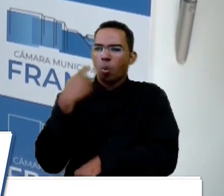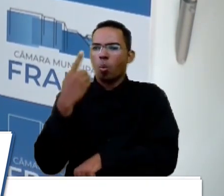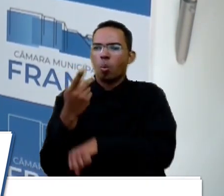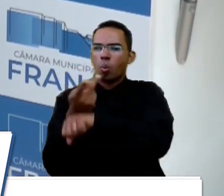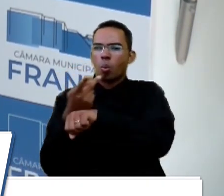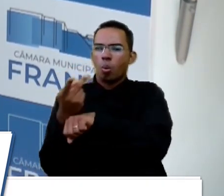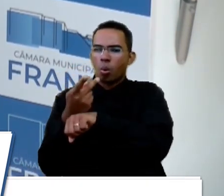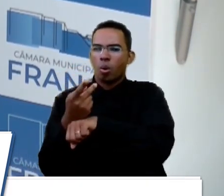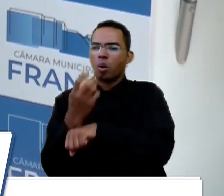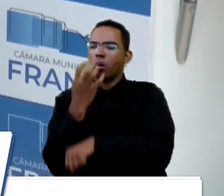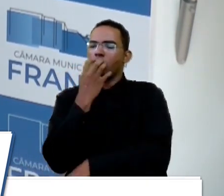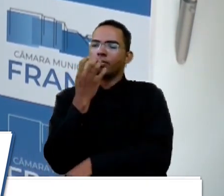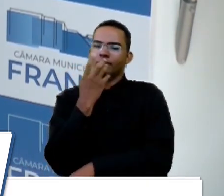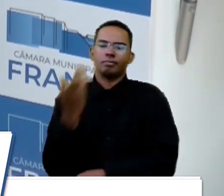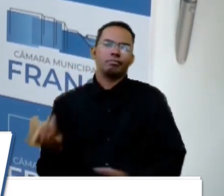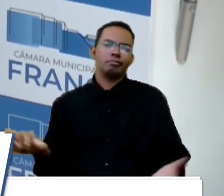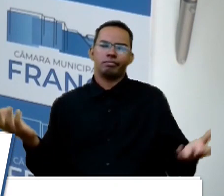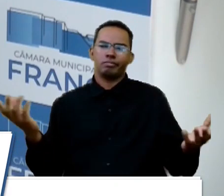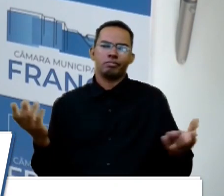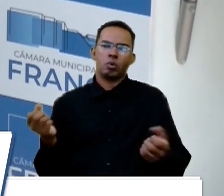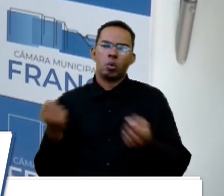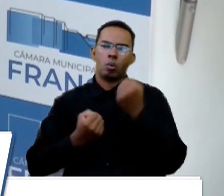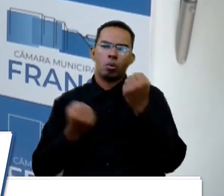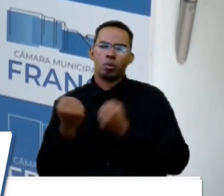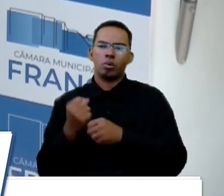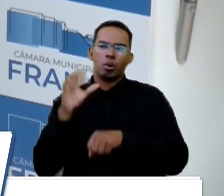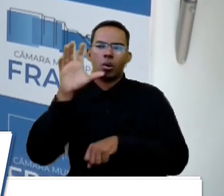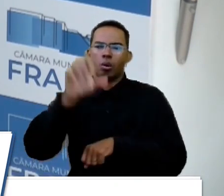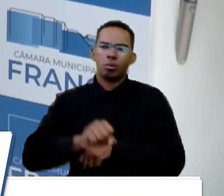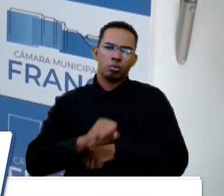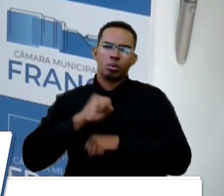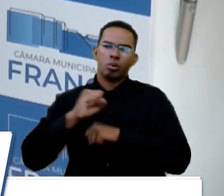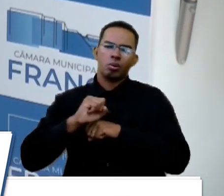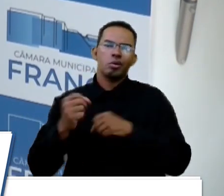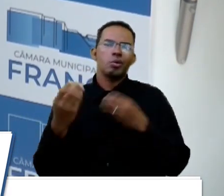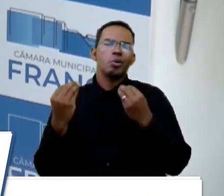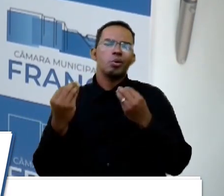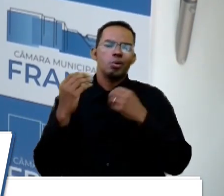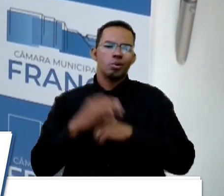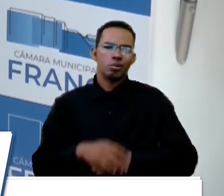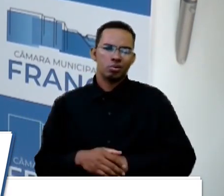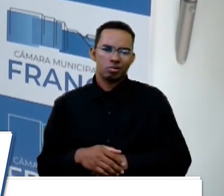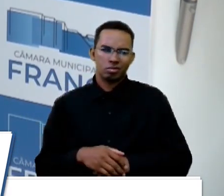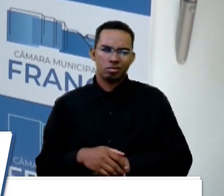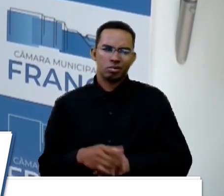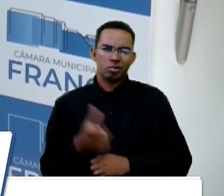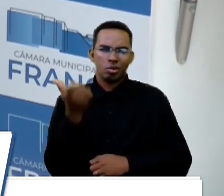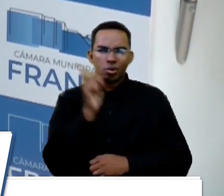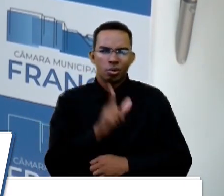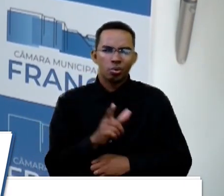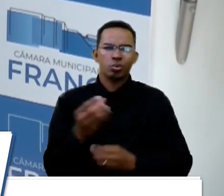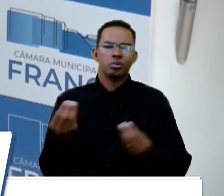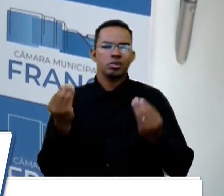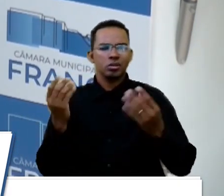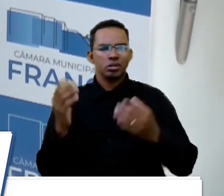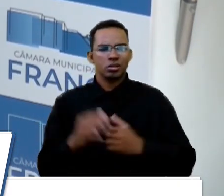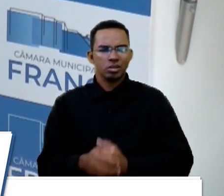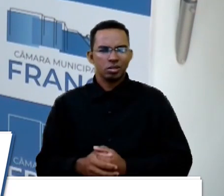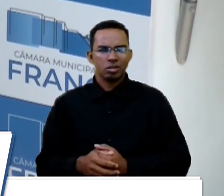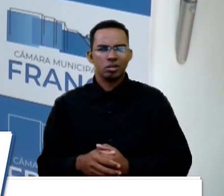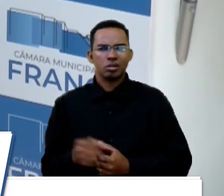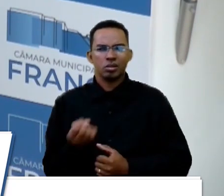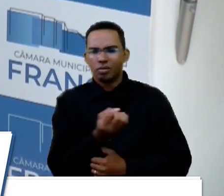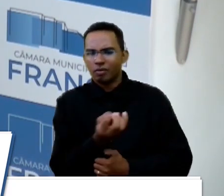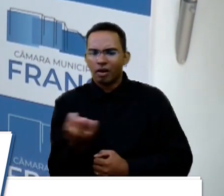de um cachorro, ah, o vetimóvel não corre atrás do cachorro. Mas como que o vetimóvel vai conseguir correr, gente? Tem um ponto de bicho,